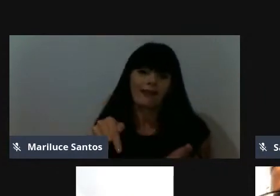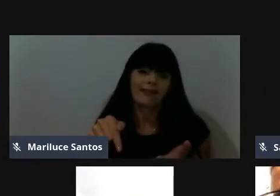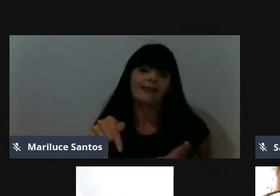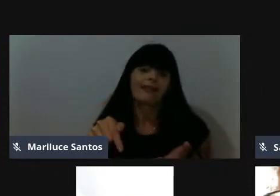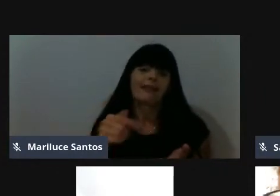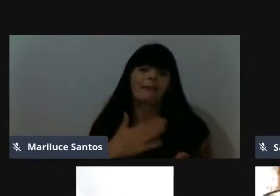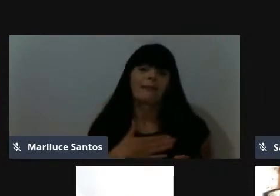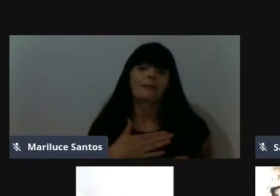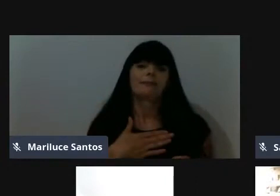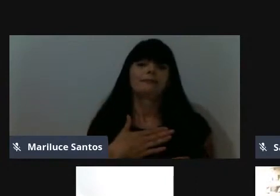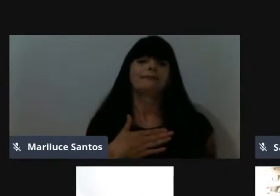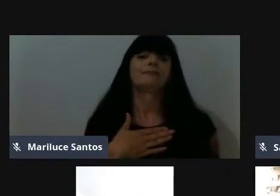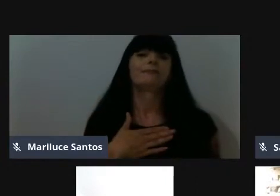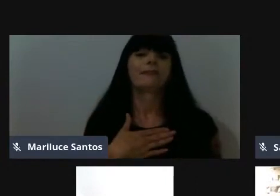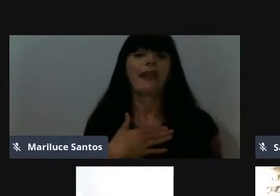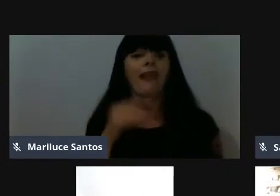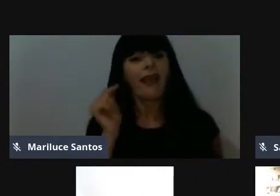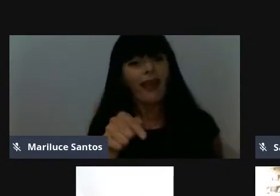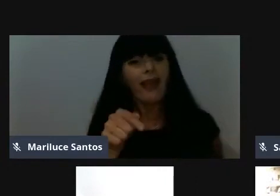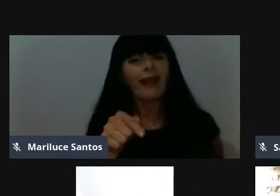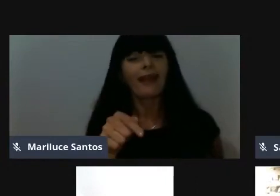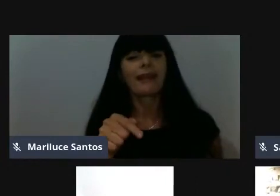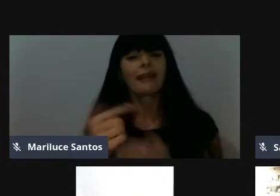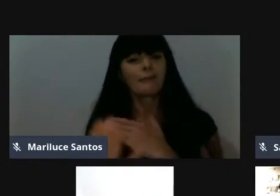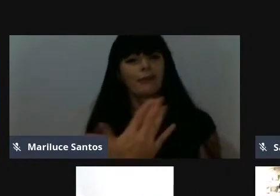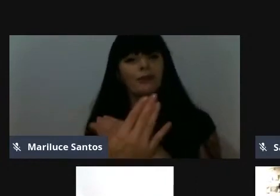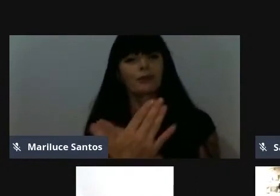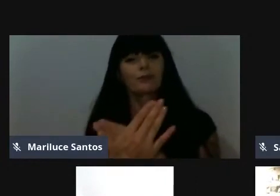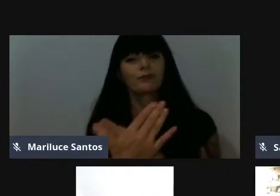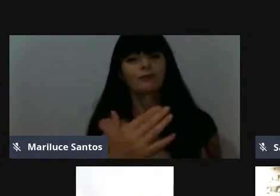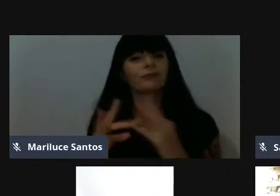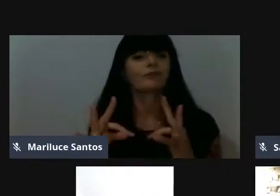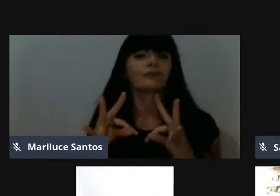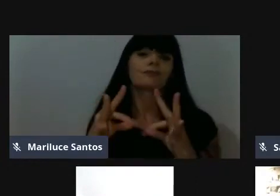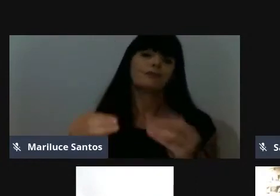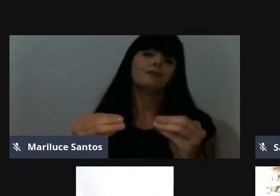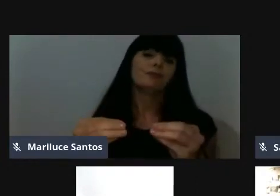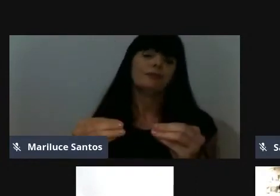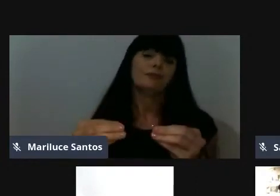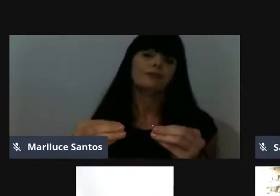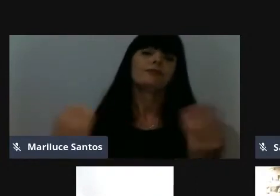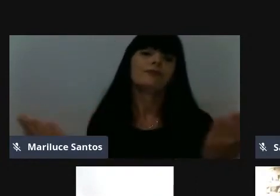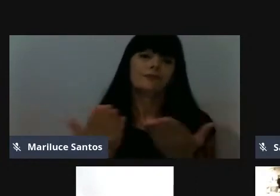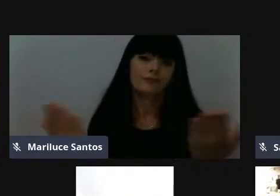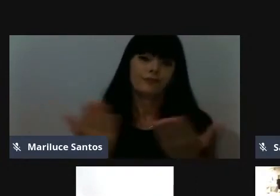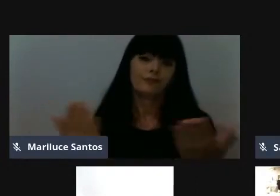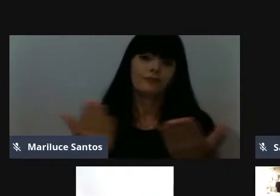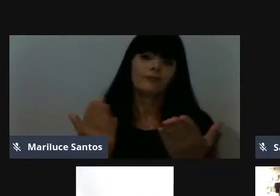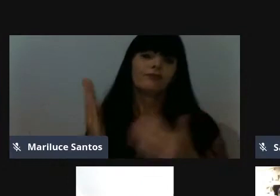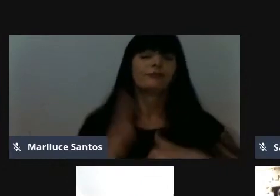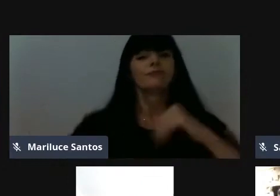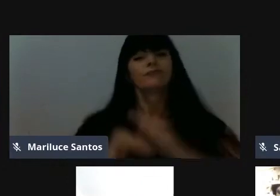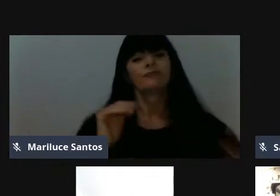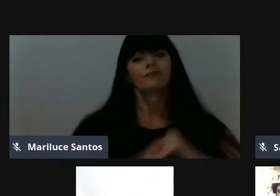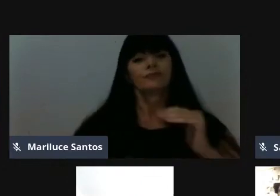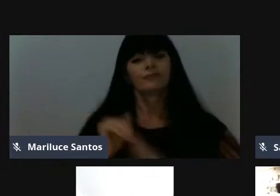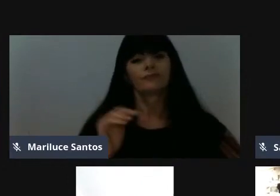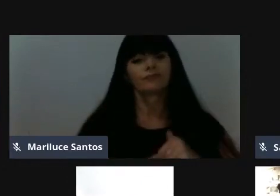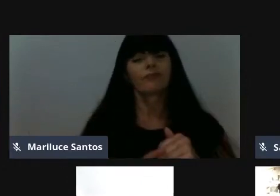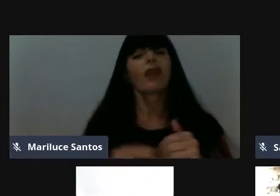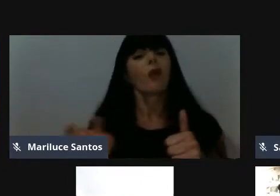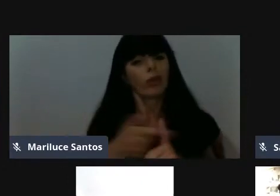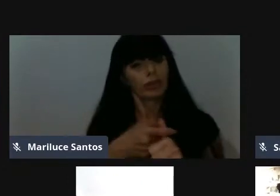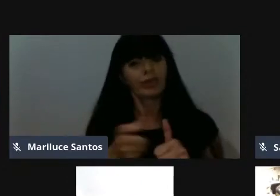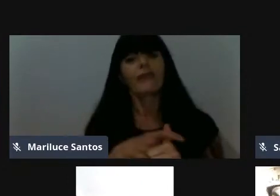coloco nela a causa, né, e a razão de tudo que eu, que eu sou, que eu tenho hoje, devo muito, muito